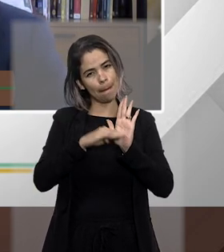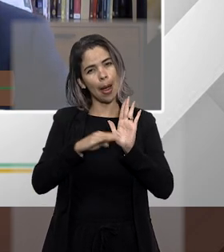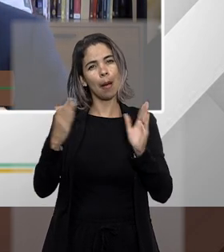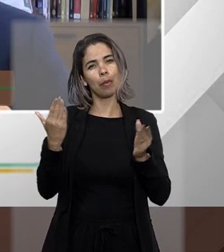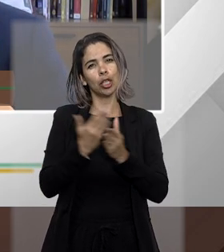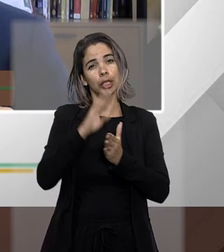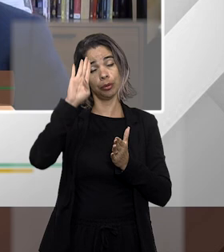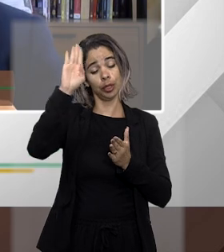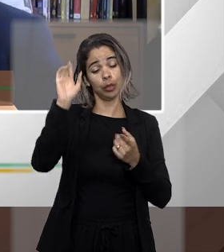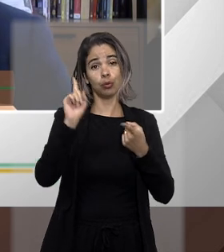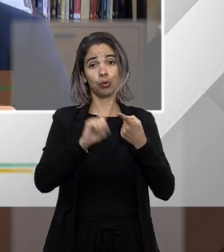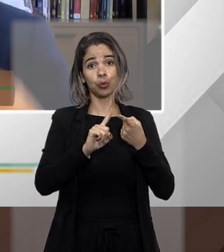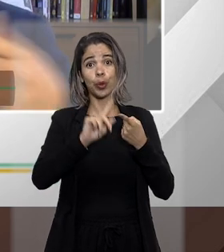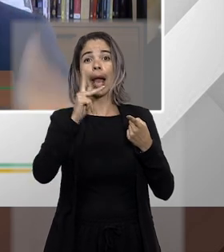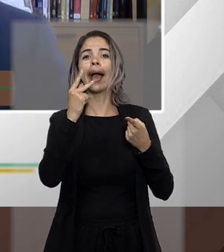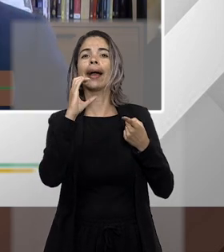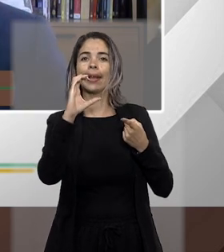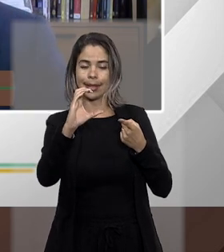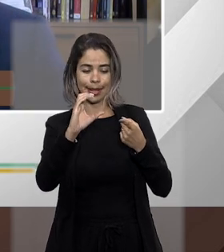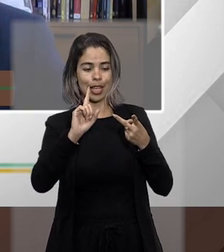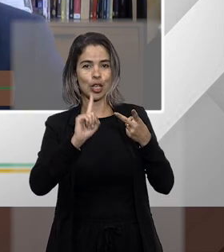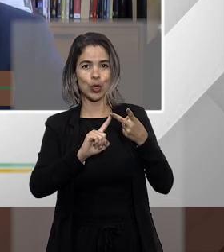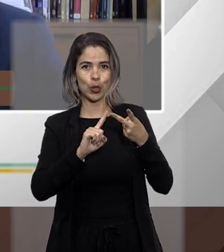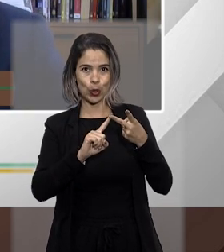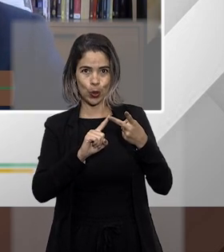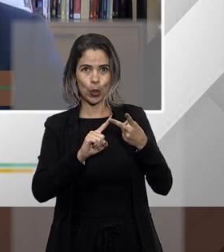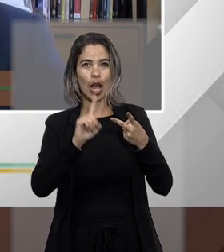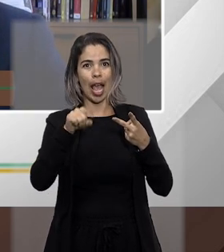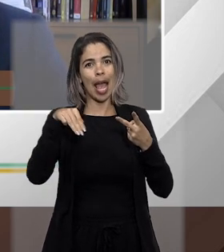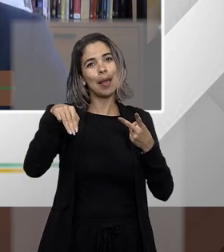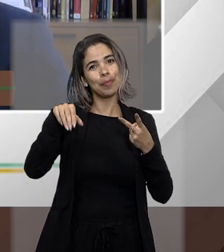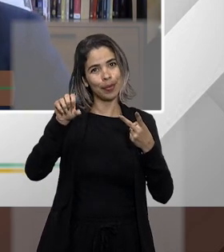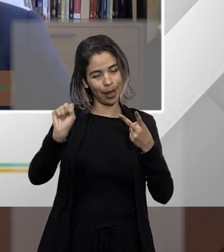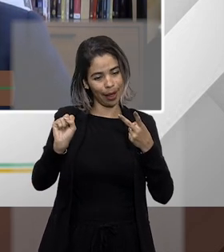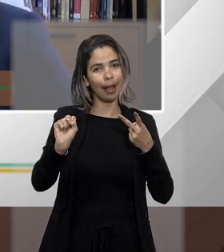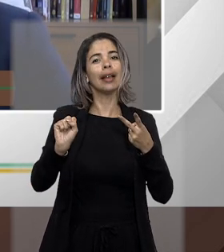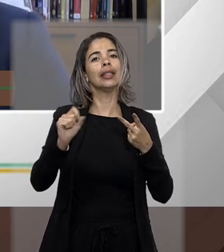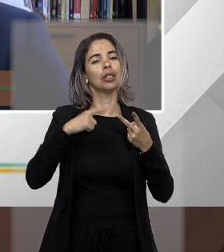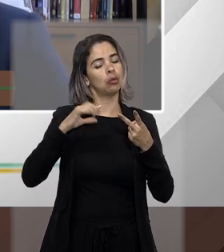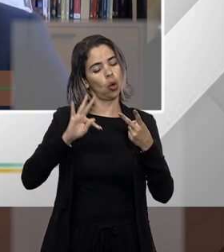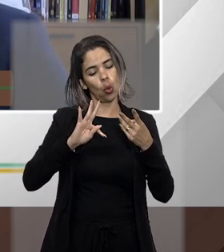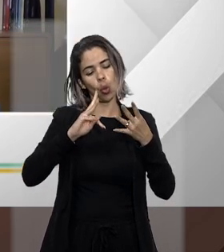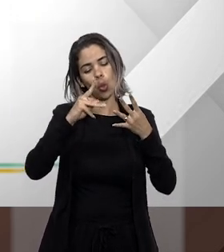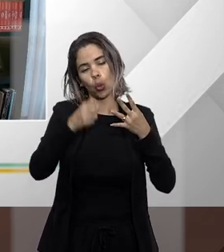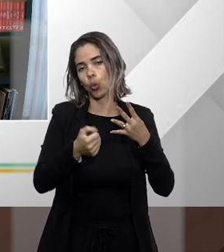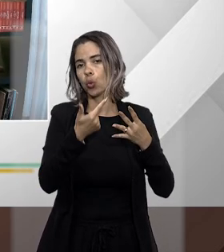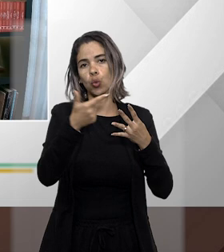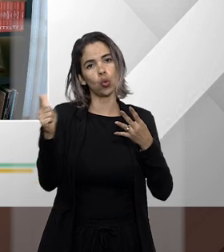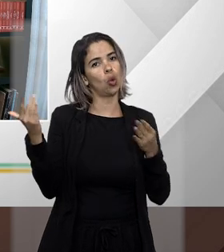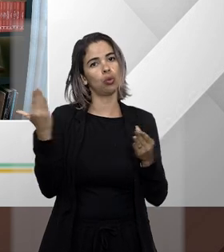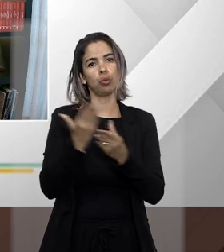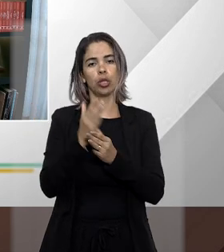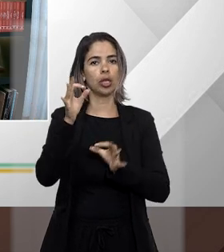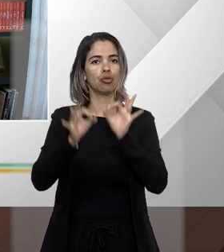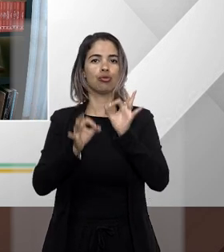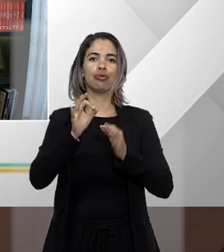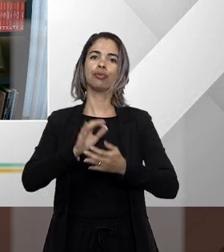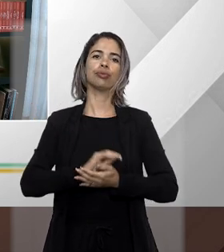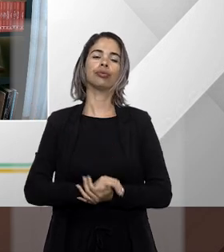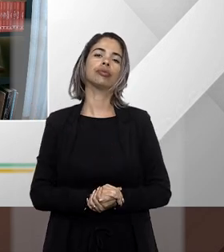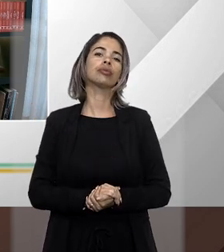em segundo lugar o mandado de segurança sobre os demais atos judiciais eu gostaria que o professor aí